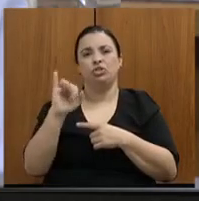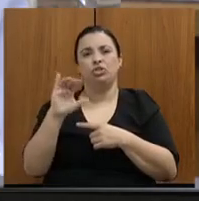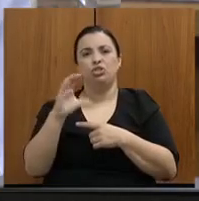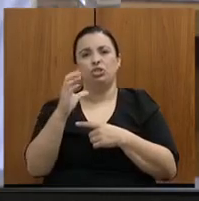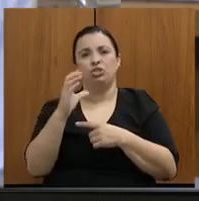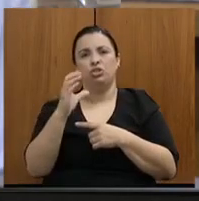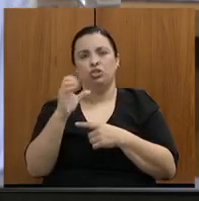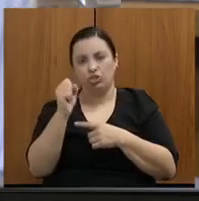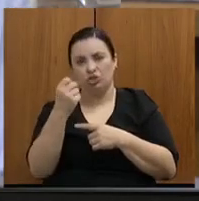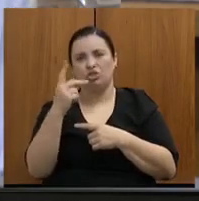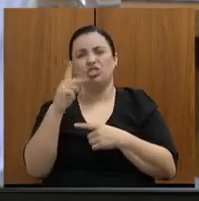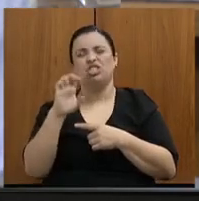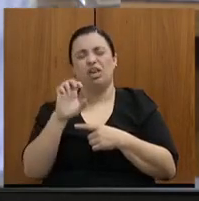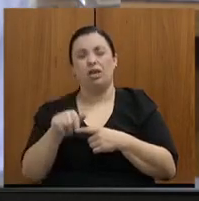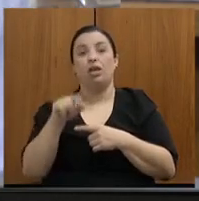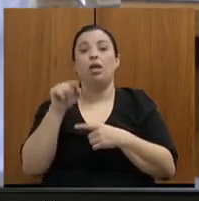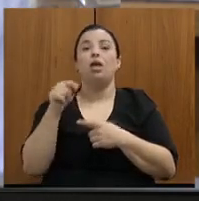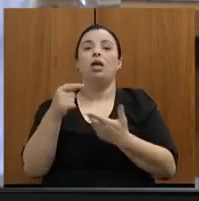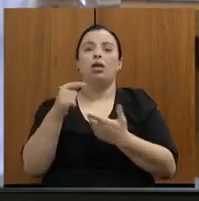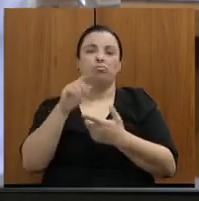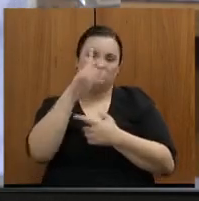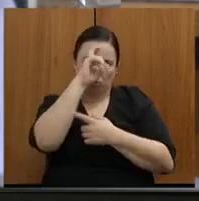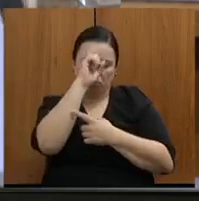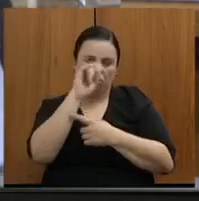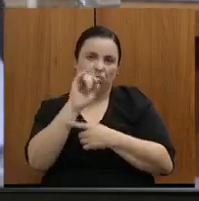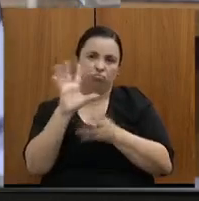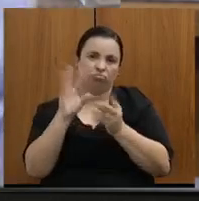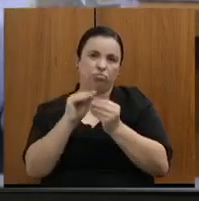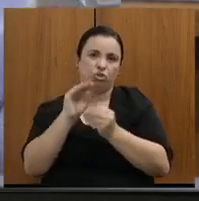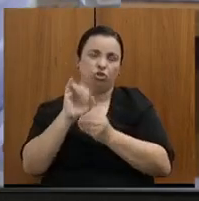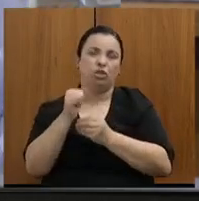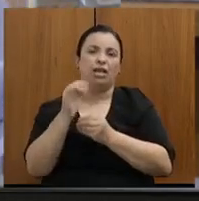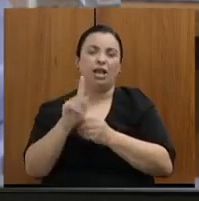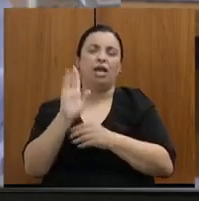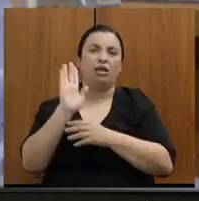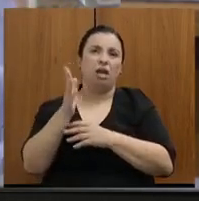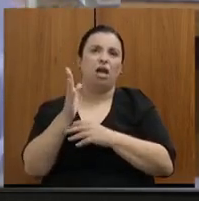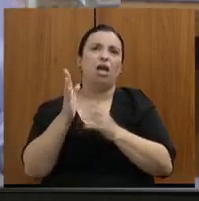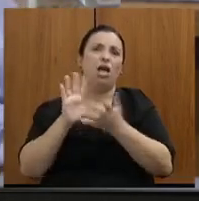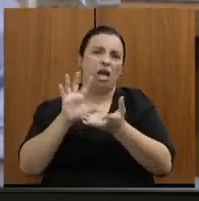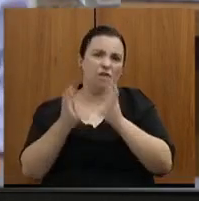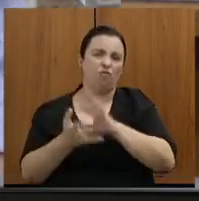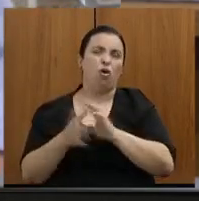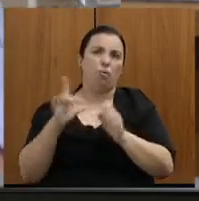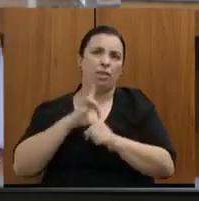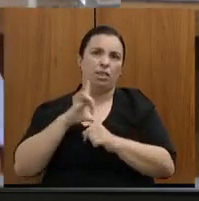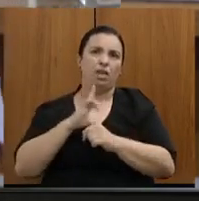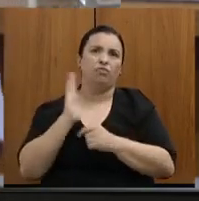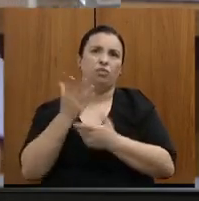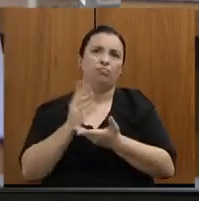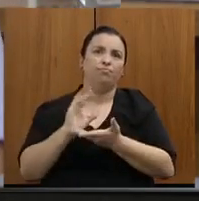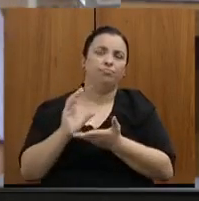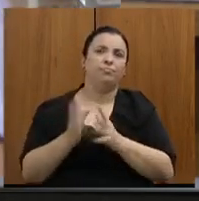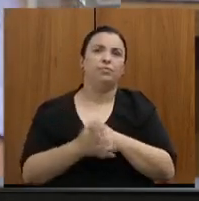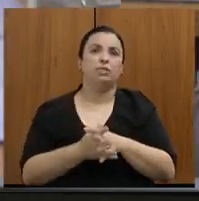de edificação que podemos passar, gentileza. Um outro tema aqui... Não, acho que tem um anterior.